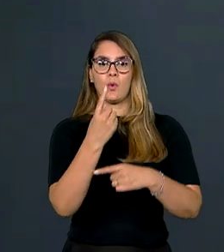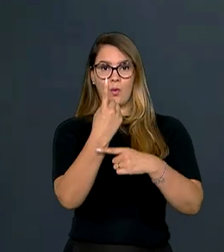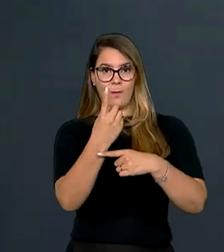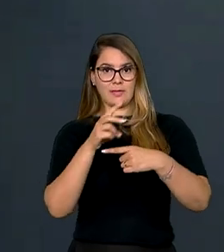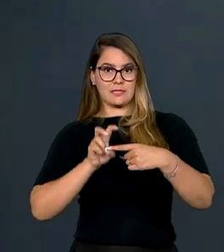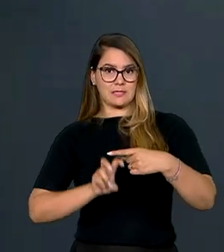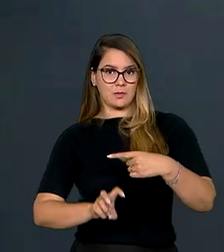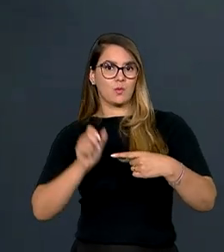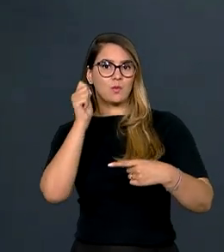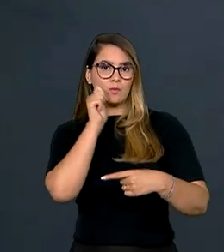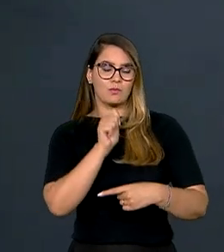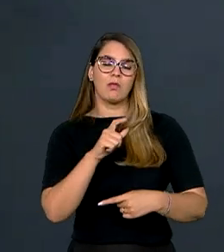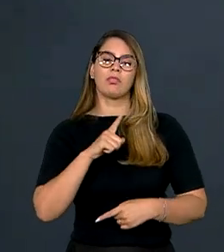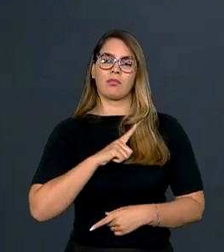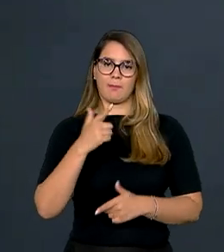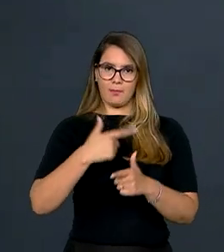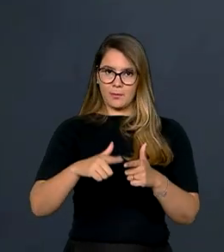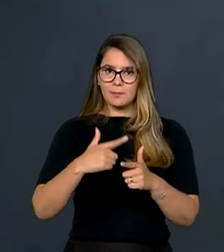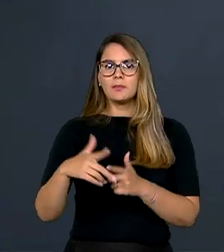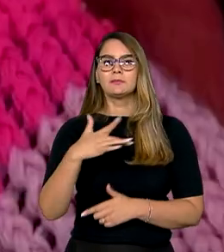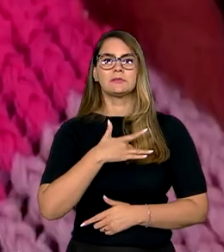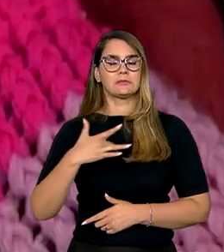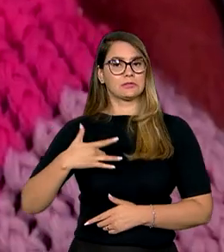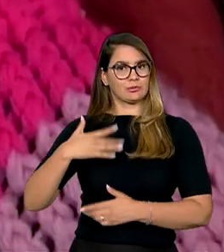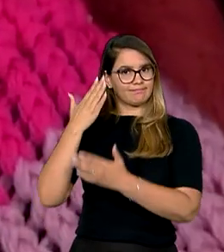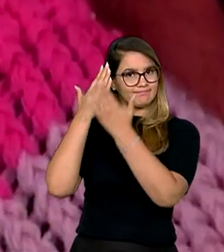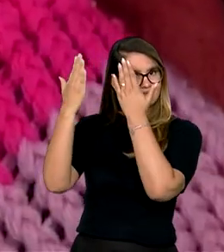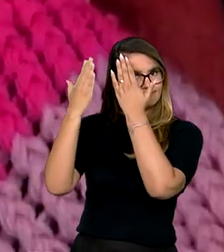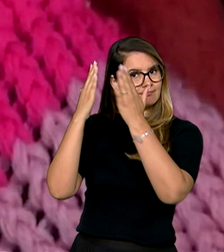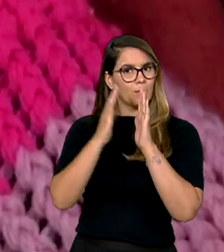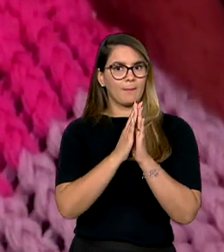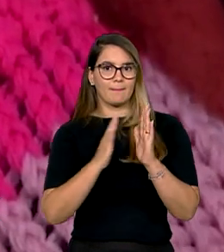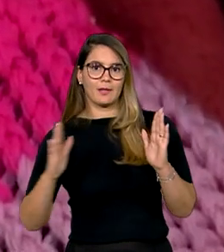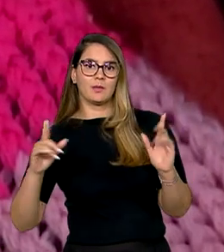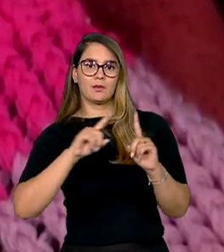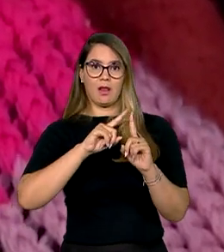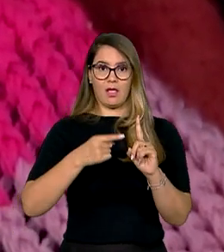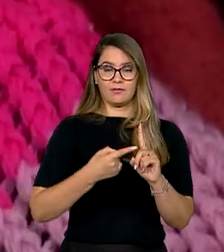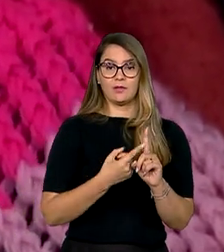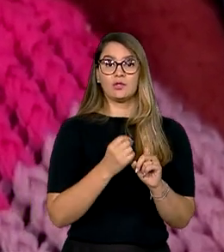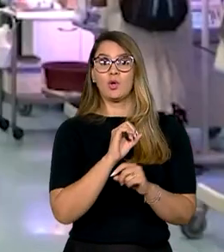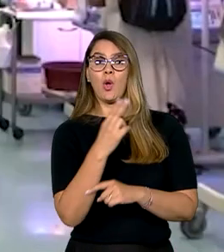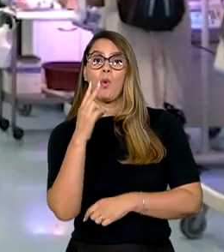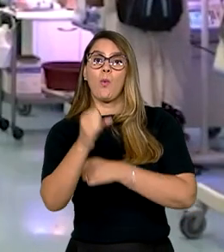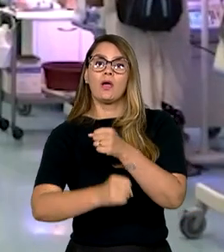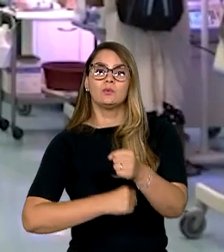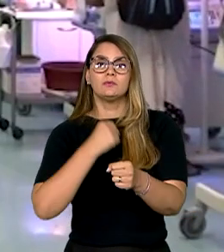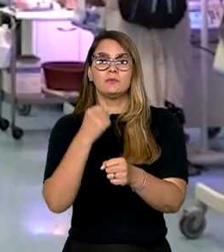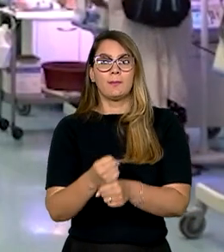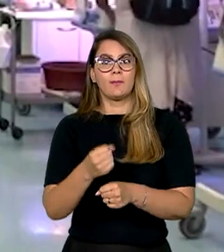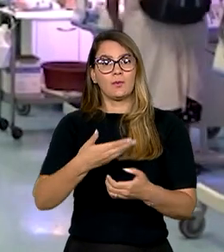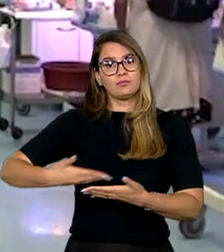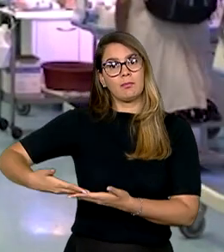cinco mulheres passa por algum problema de saúde mental durante a gravidez ou no ano seguinte ao nascimento do